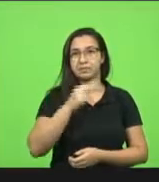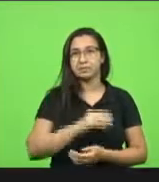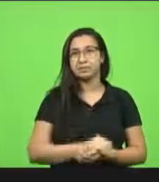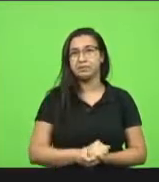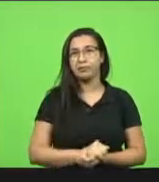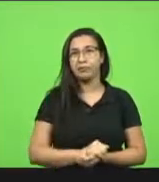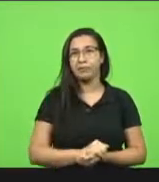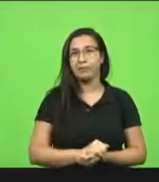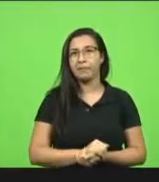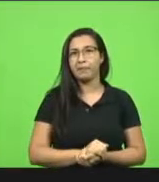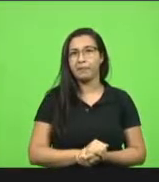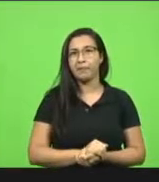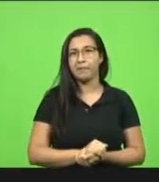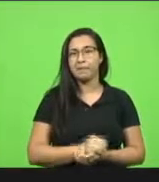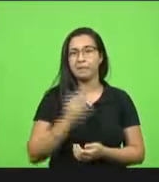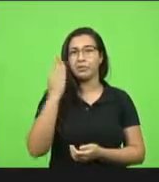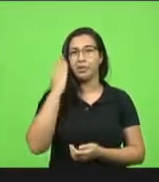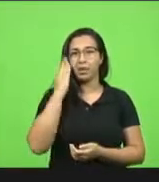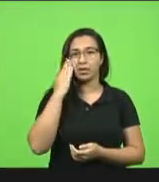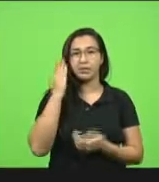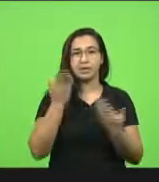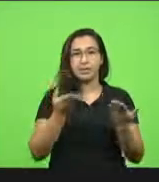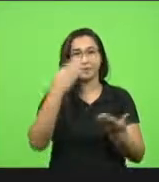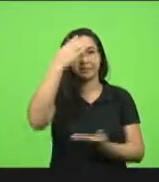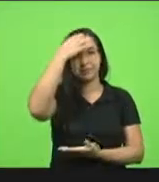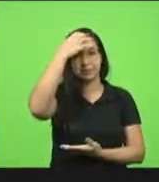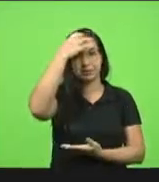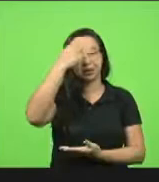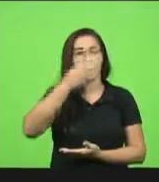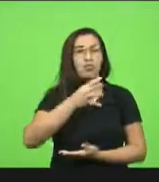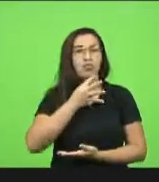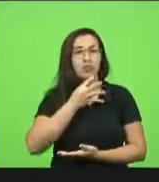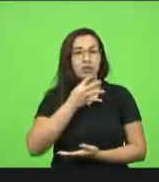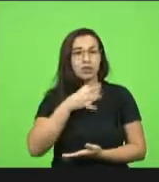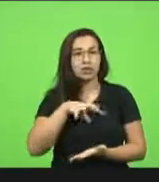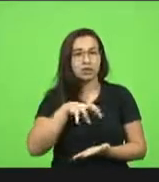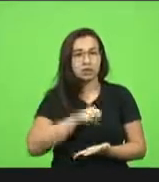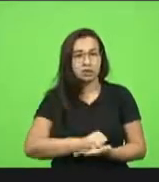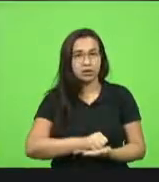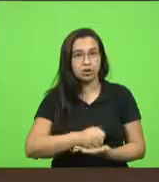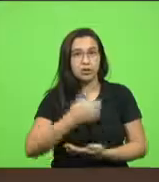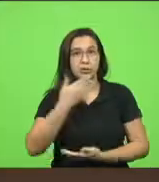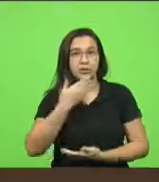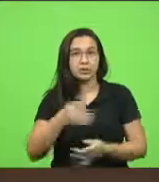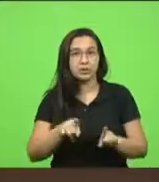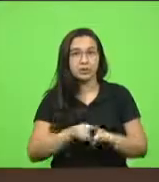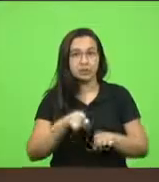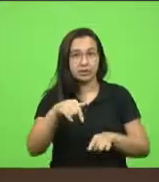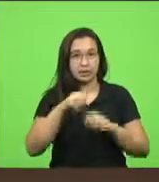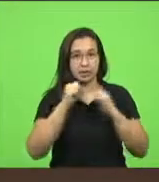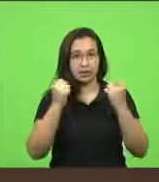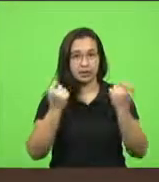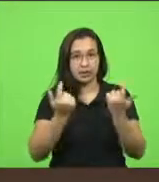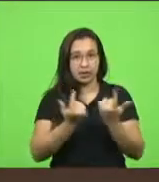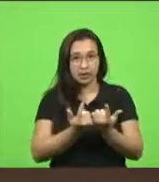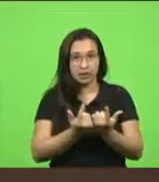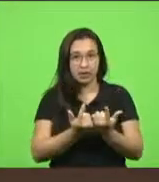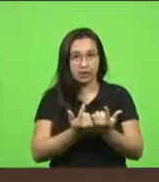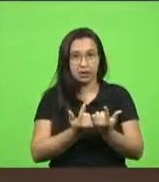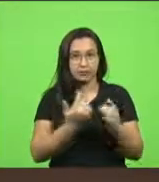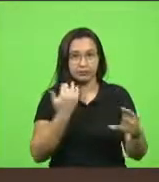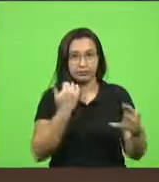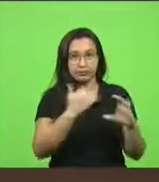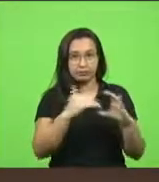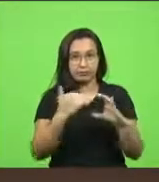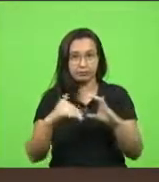e eu sei que o deputado Ismael conhece muito bem, fazer o registro e pedir para que a casa encaminhe as